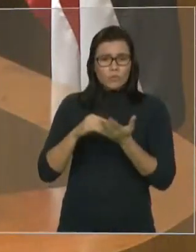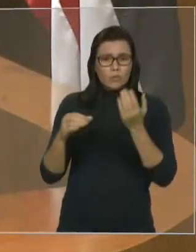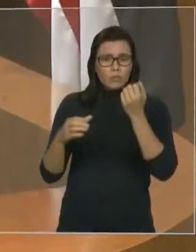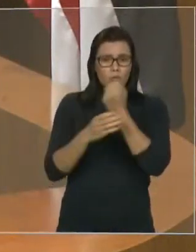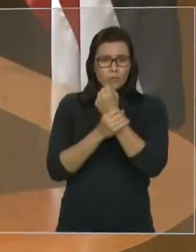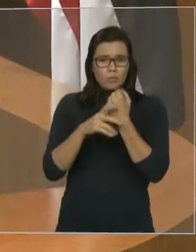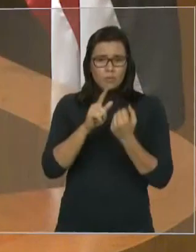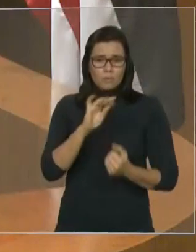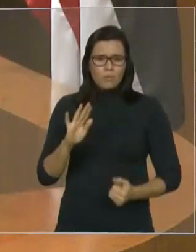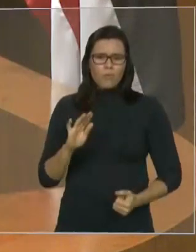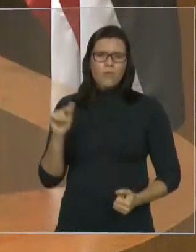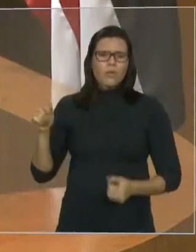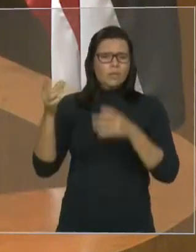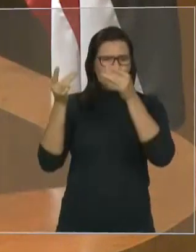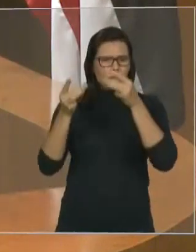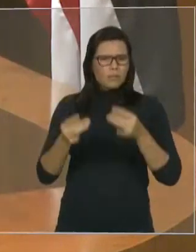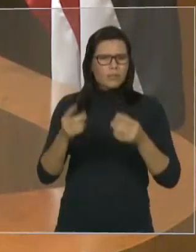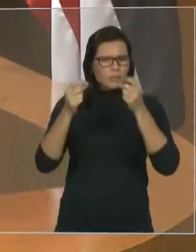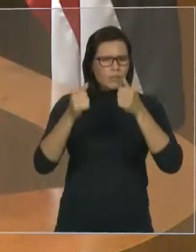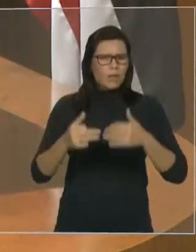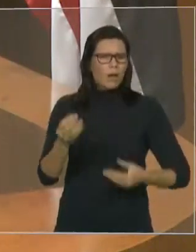delegacias pelo Estado do Maranhão afora. Muito obrigado.